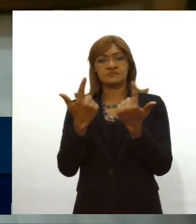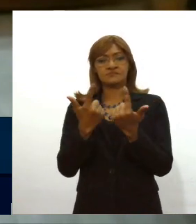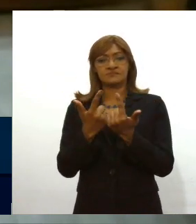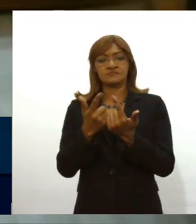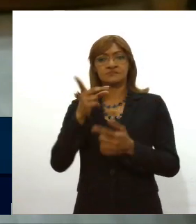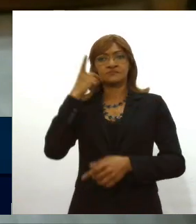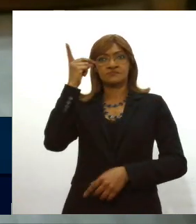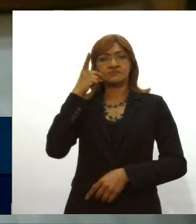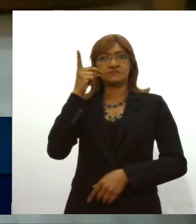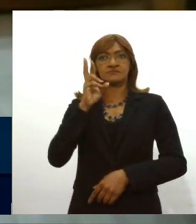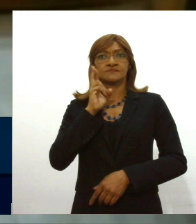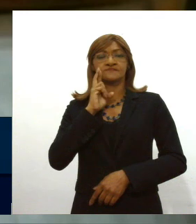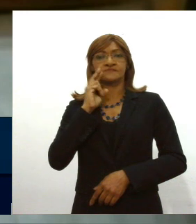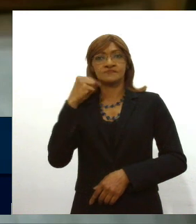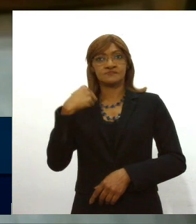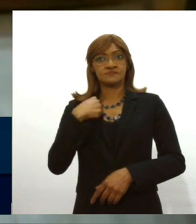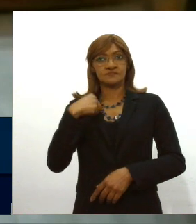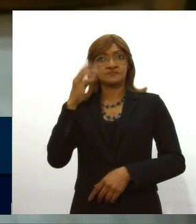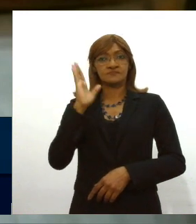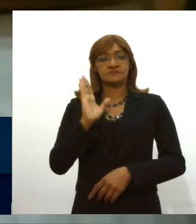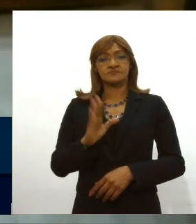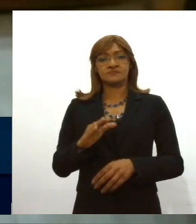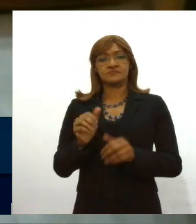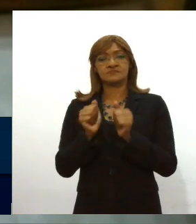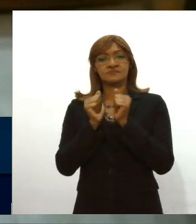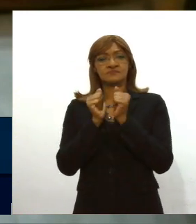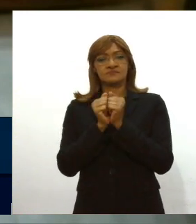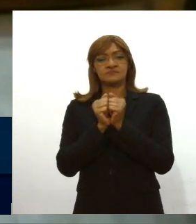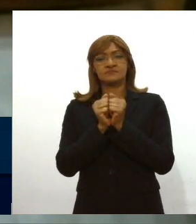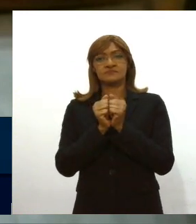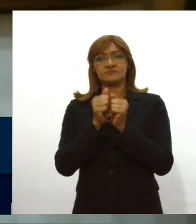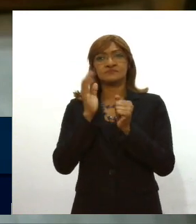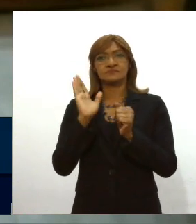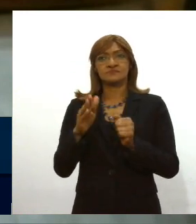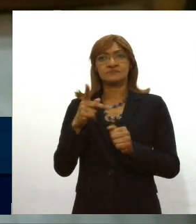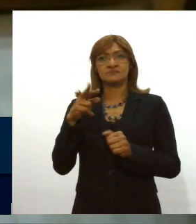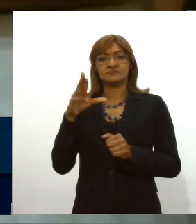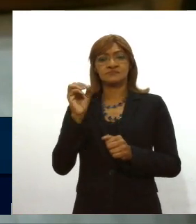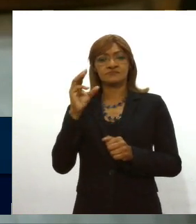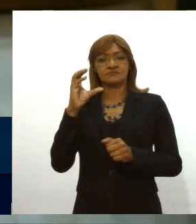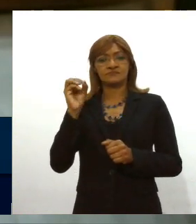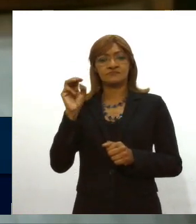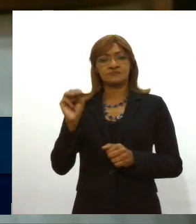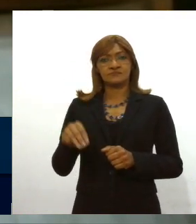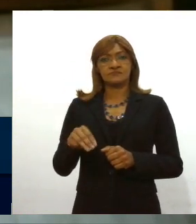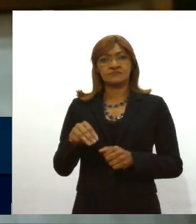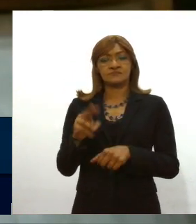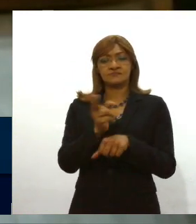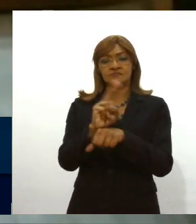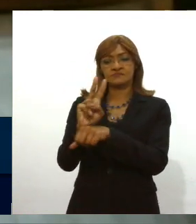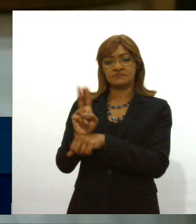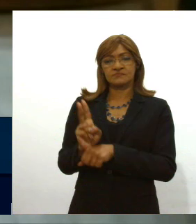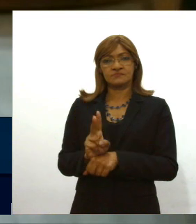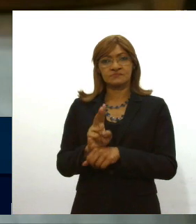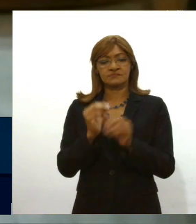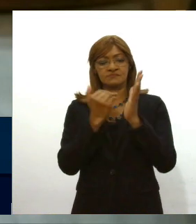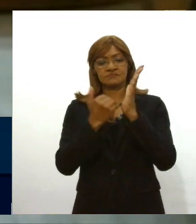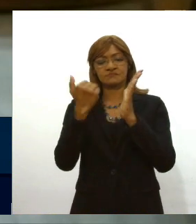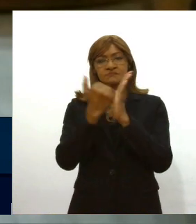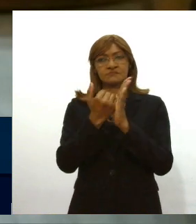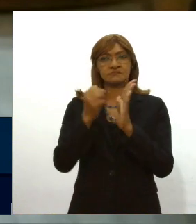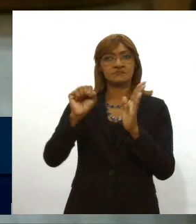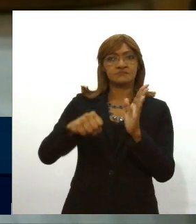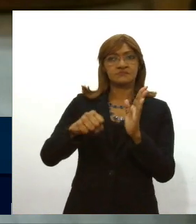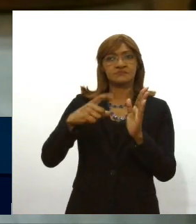do deputado Rodrigo Valadares que estaremos juntos solicitamos ao PROCON e estaremos também fiscalizando esse aumento abusivo se está